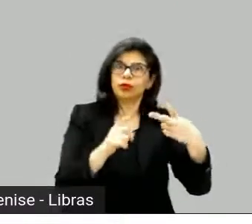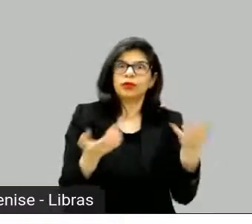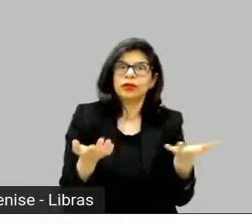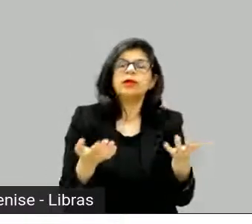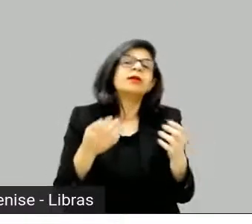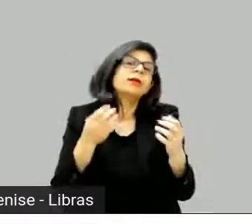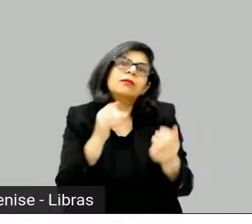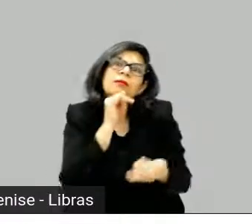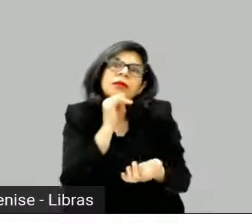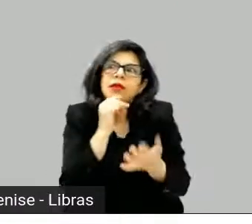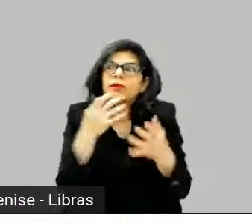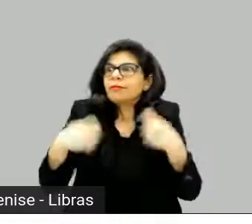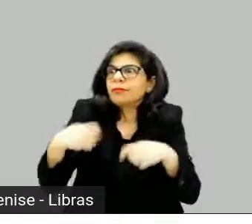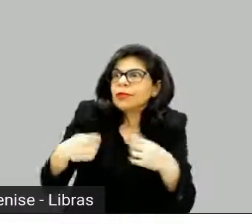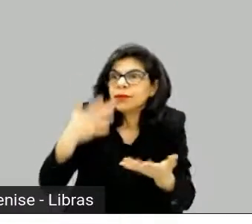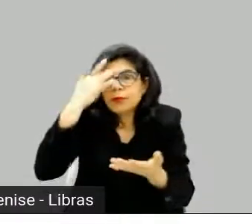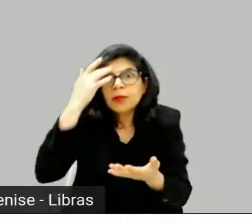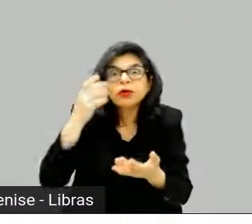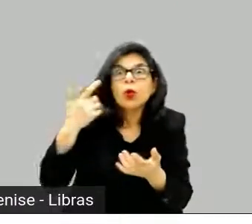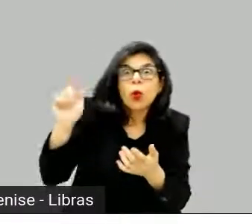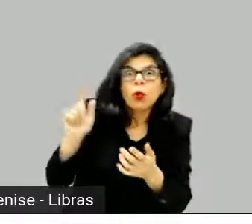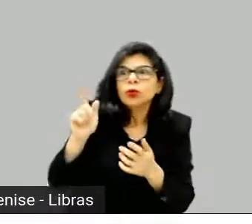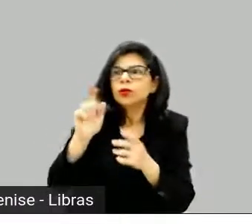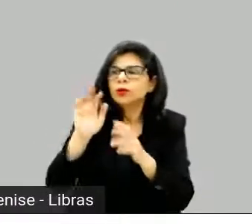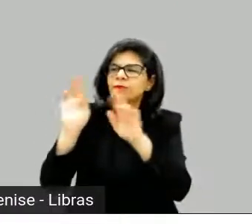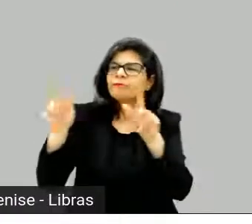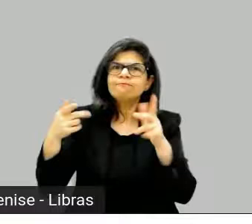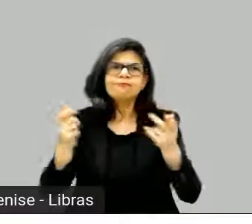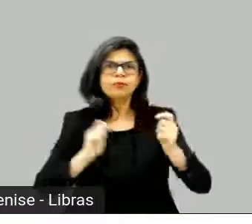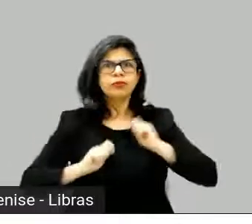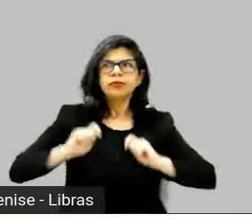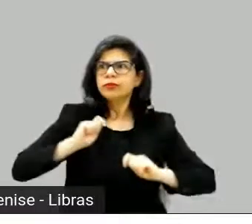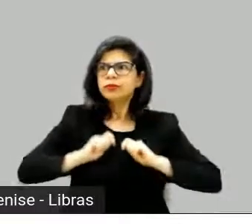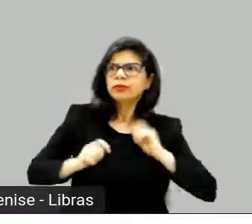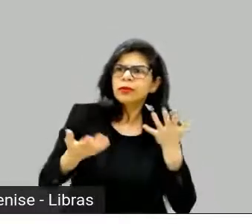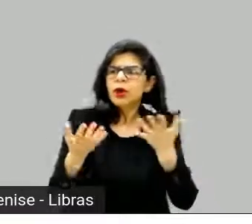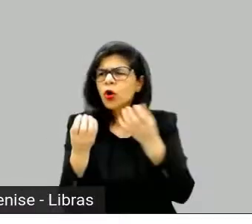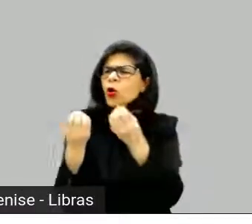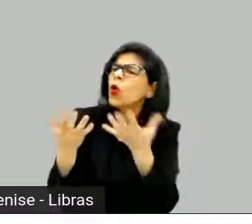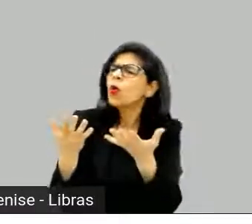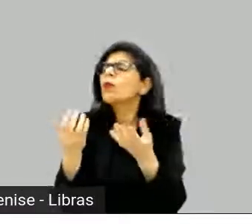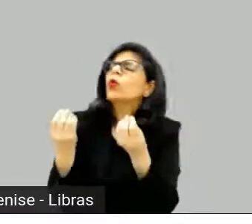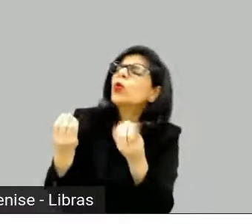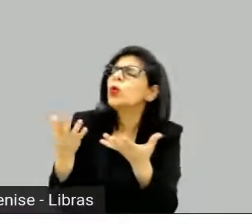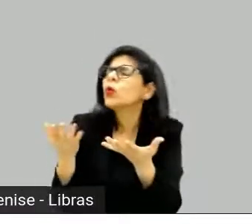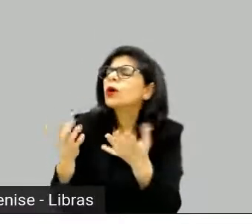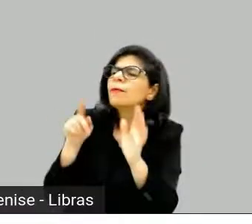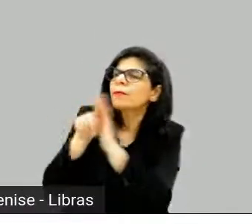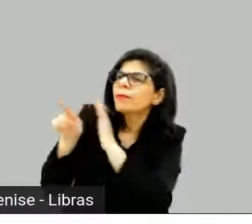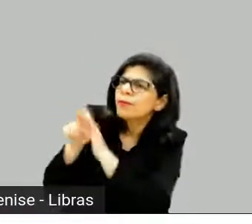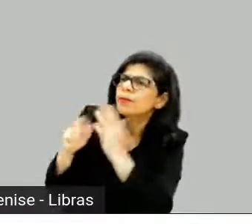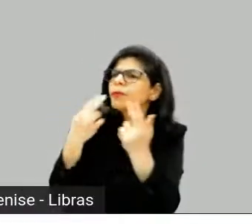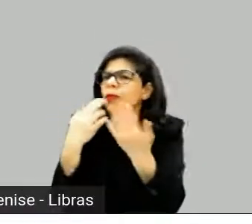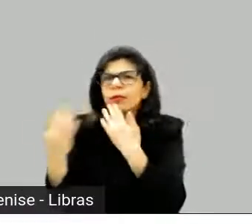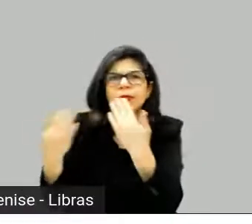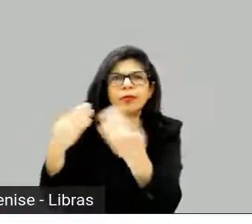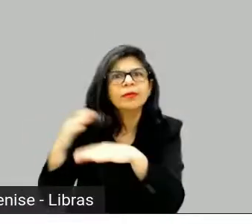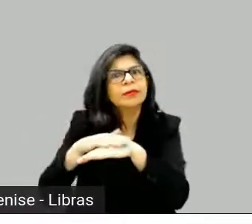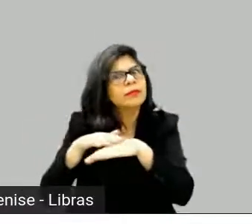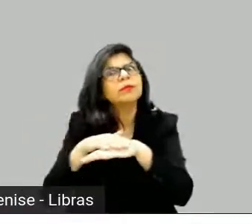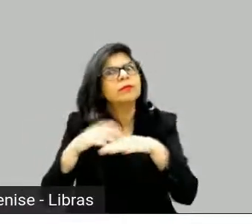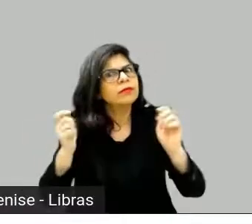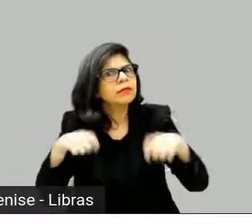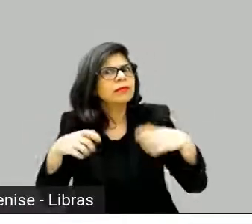mais um ator e não sei o que, fazer não sei o que lá. Aí eu negociava, então, tudo bem, eu abro mão da figuração, para conseguir fazer esse tipo de coisa